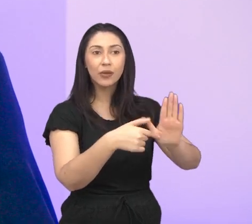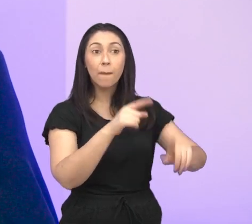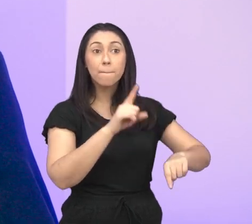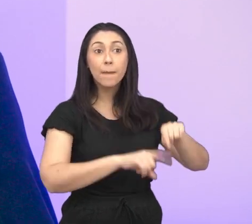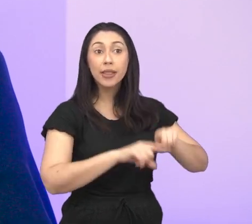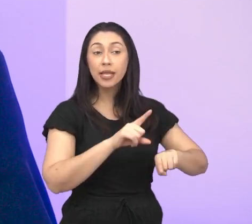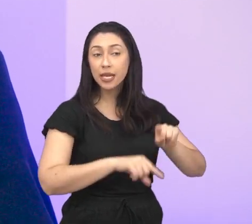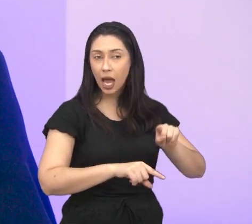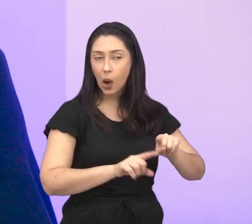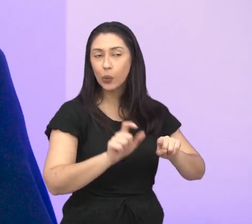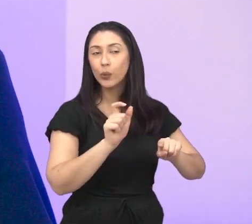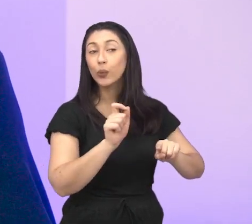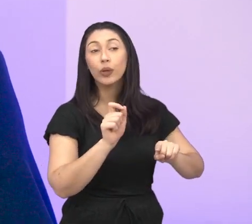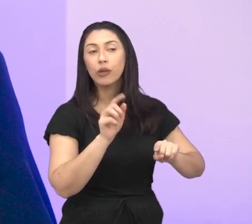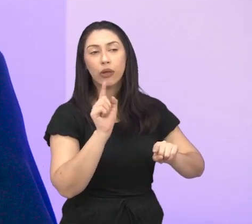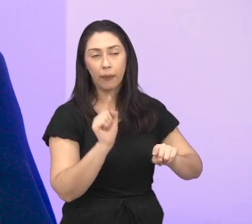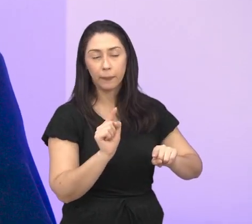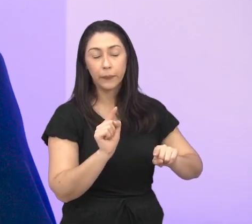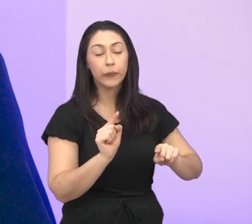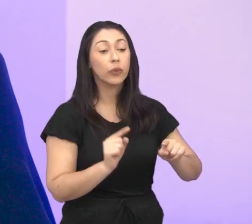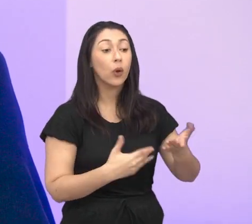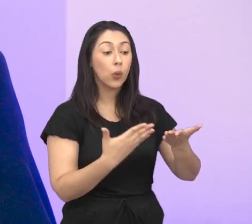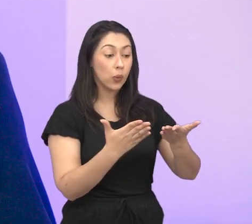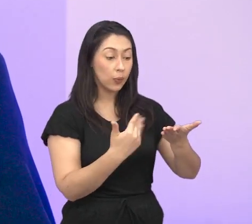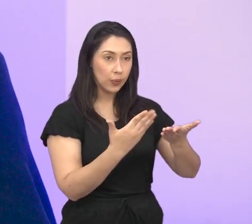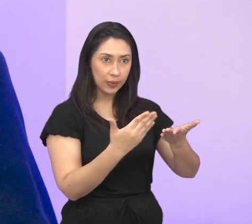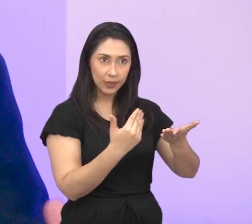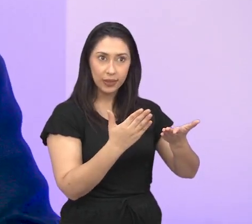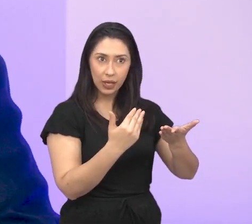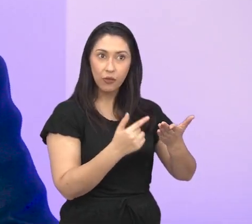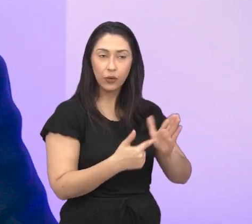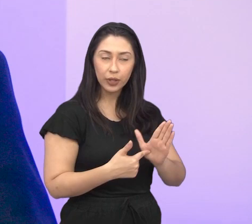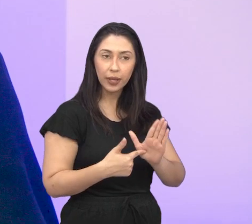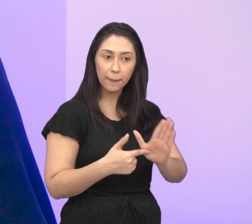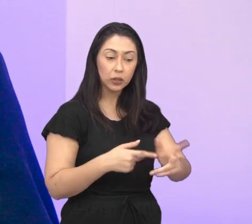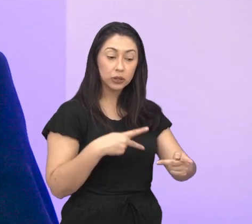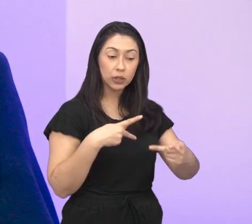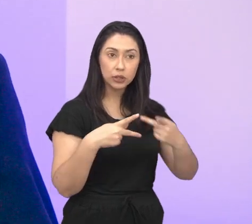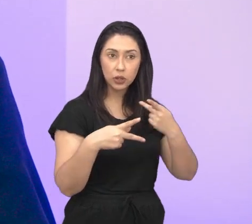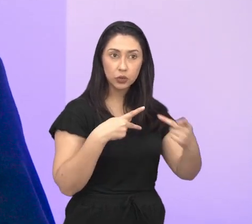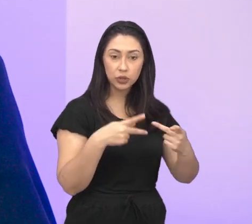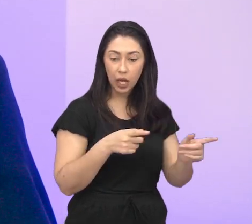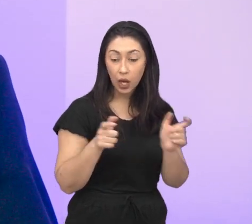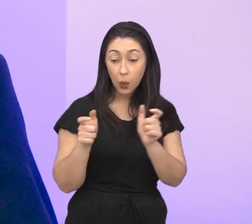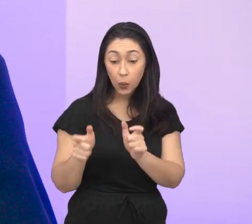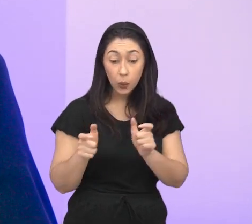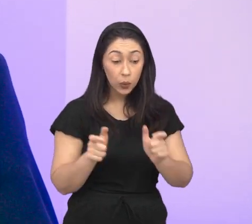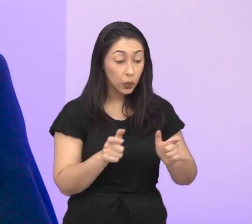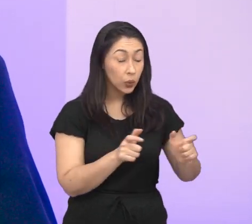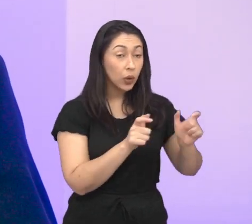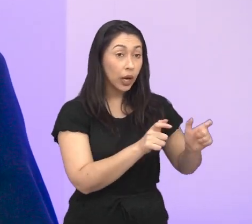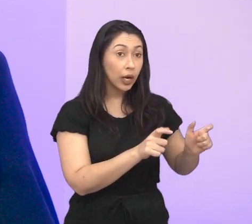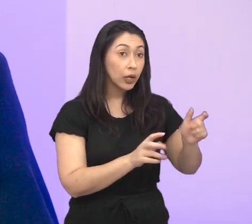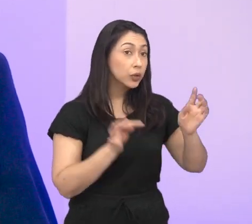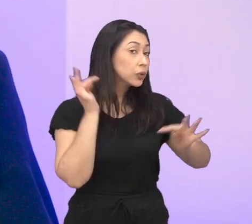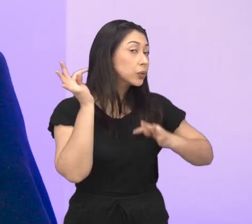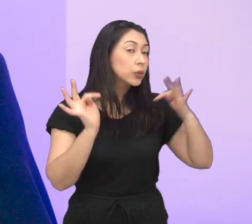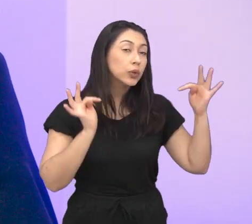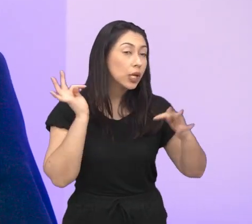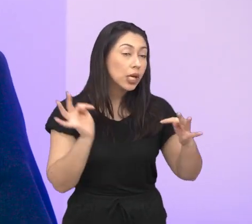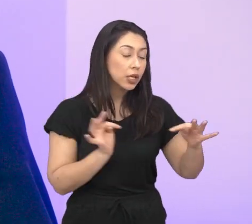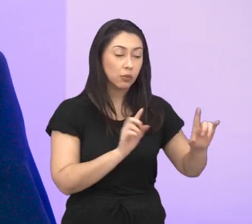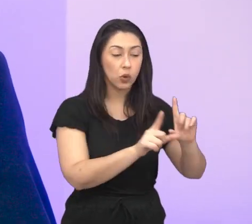que é um book, né? Onde a cidade de São José dos Campos vai ser divulgada como um